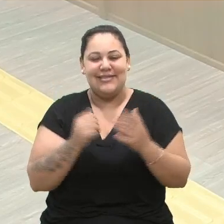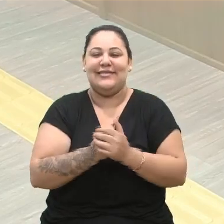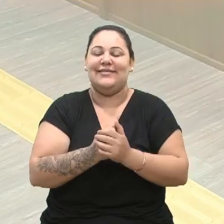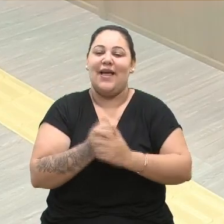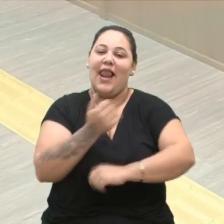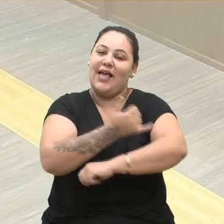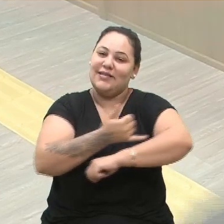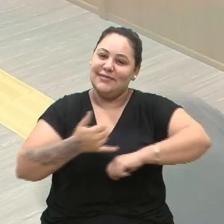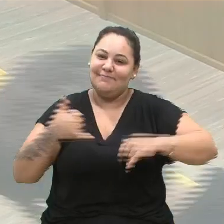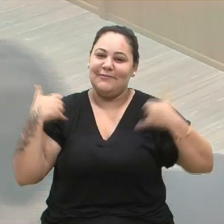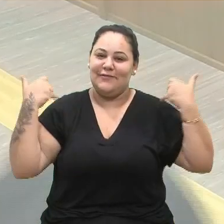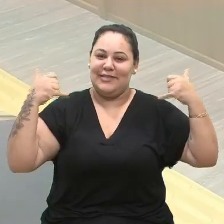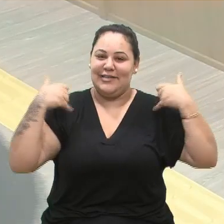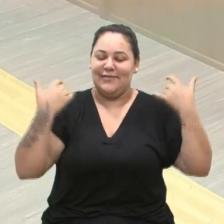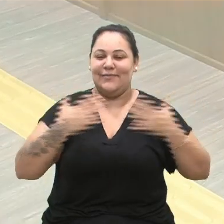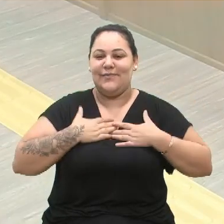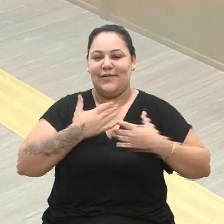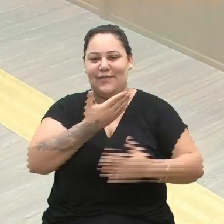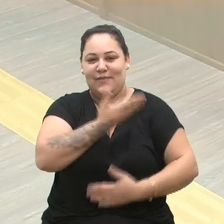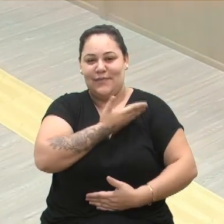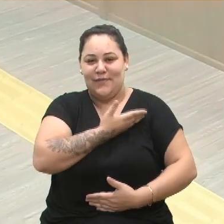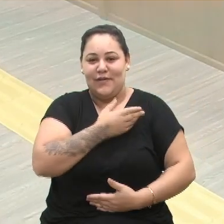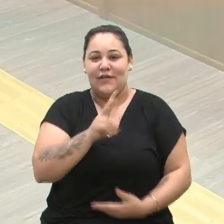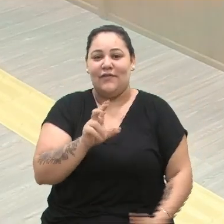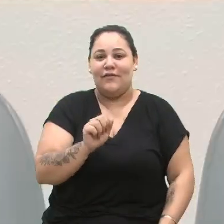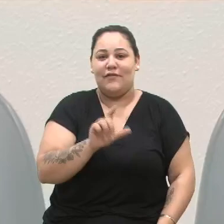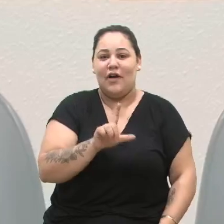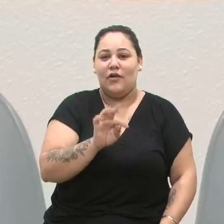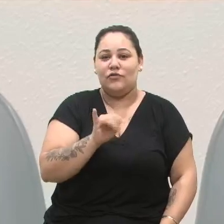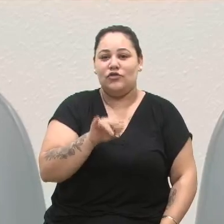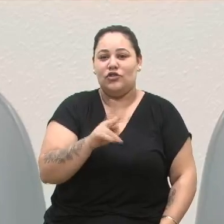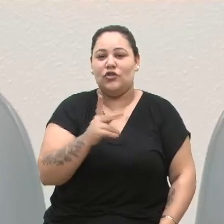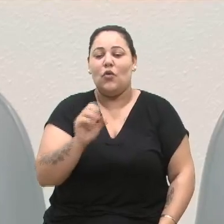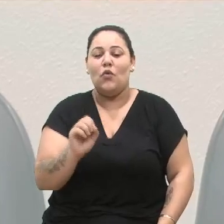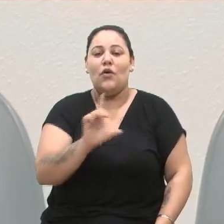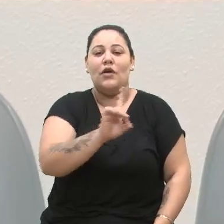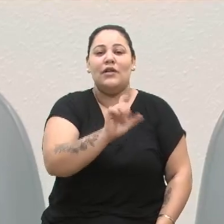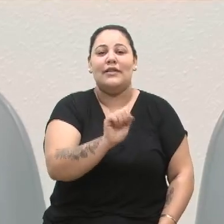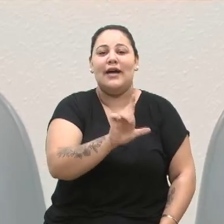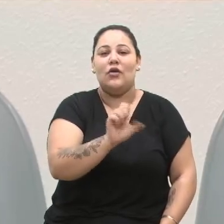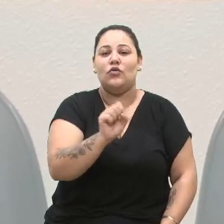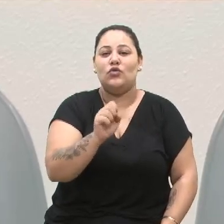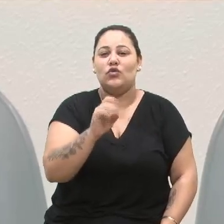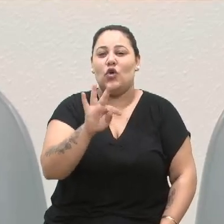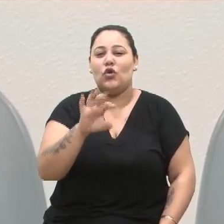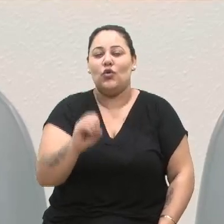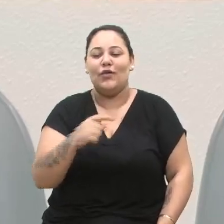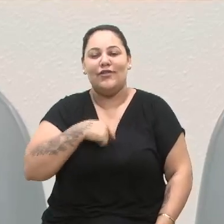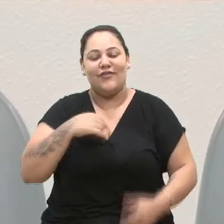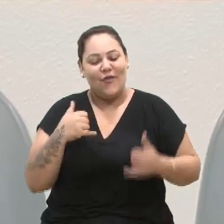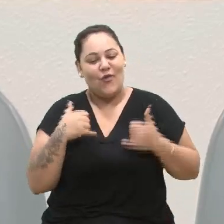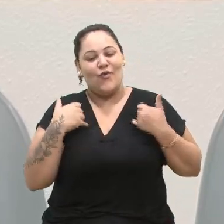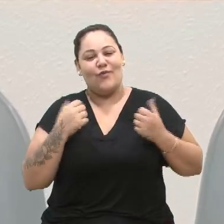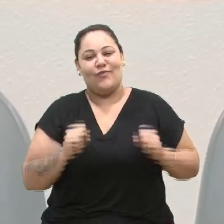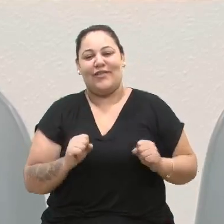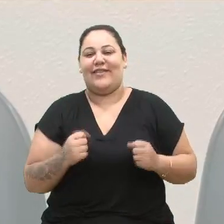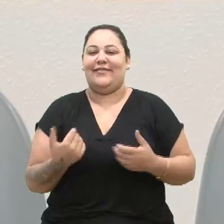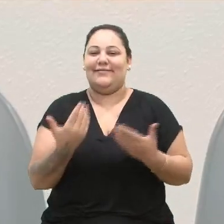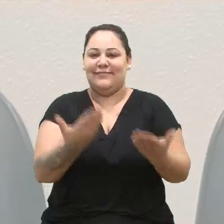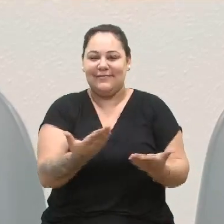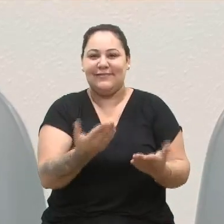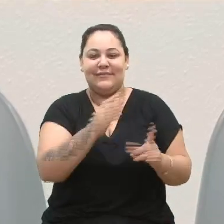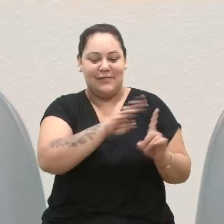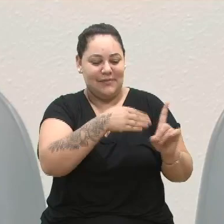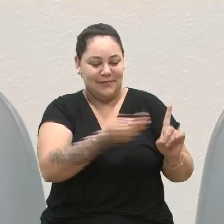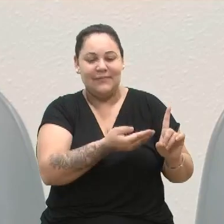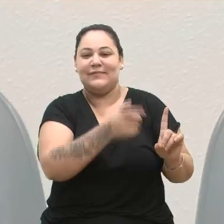aniversário do meu amigo Valtinho da Osoto Júnior, que tive a honra de poder proporcionar para ele o título de cidadão